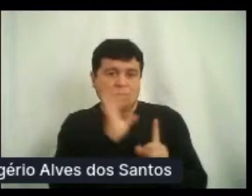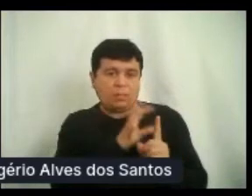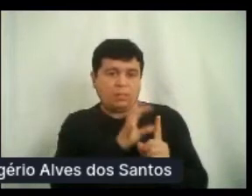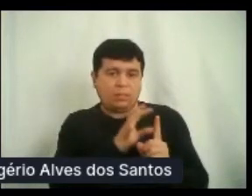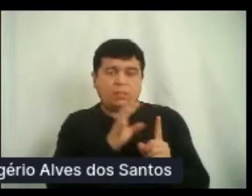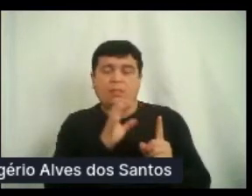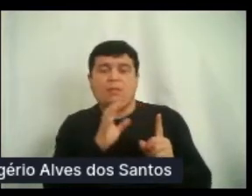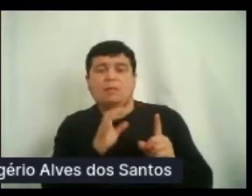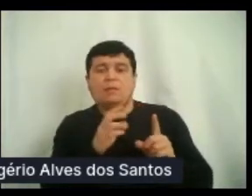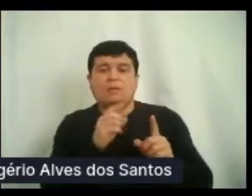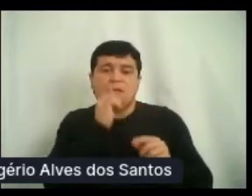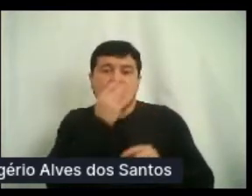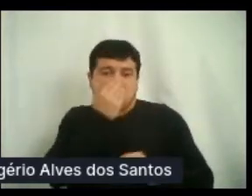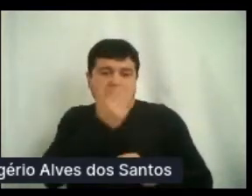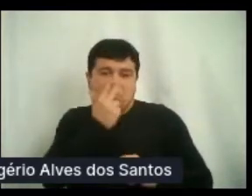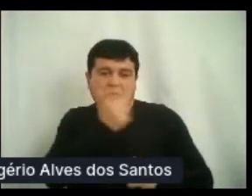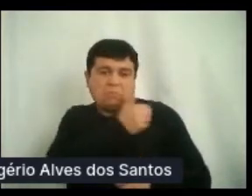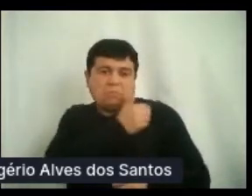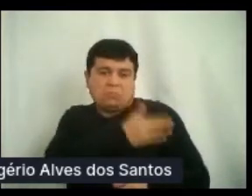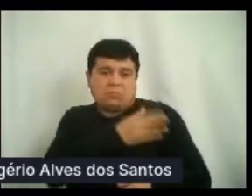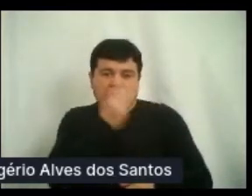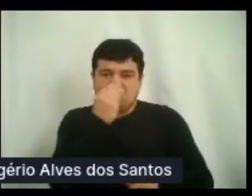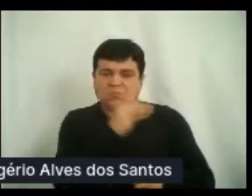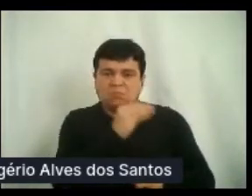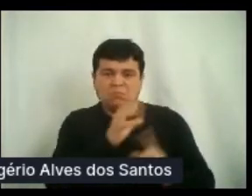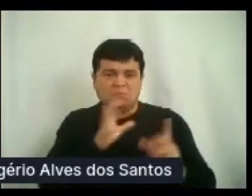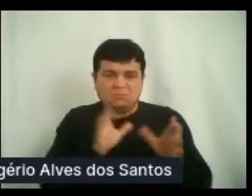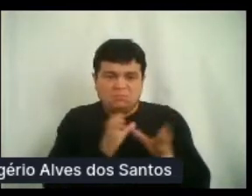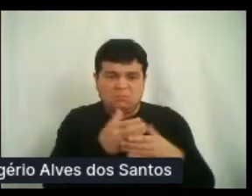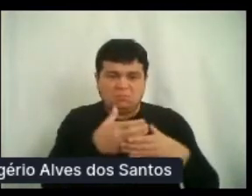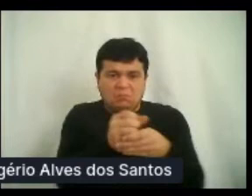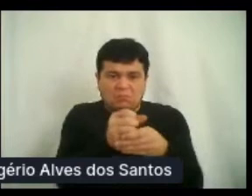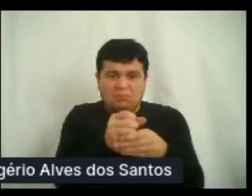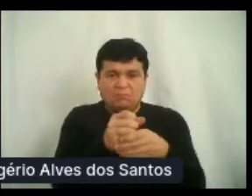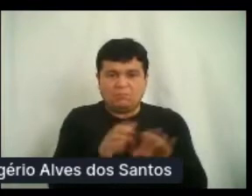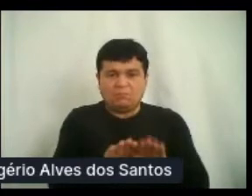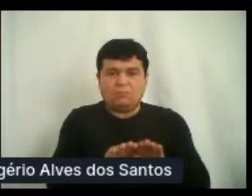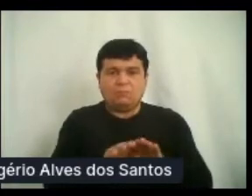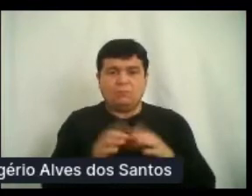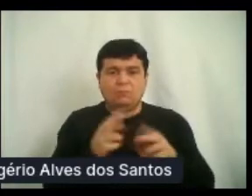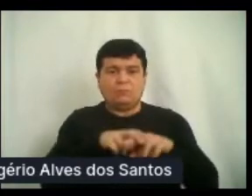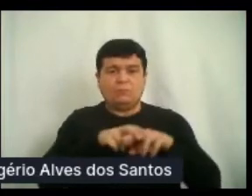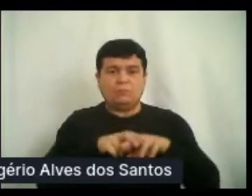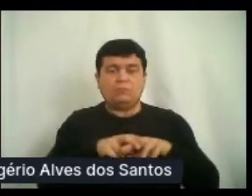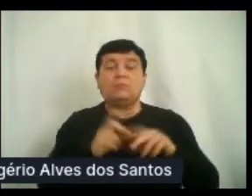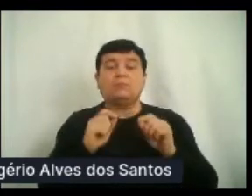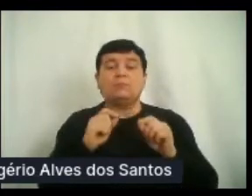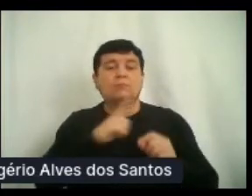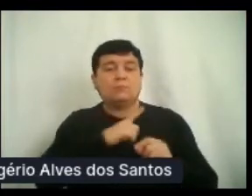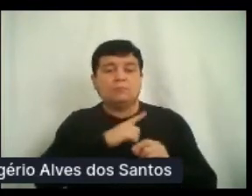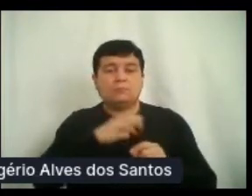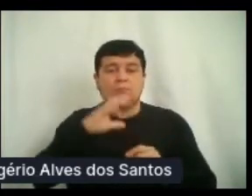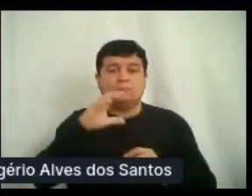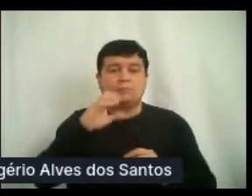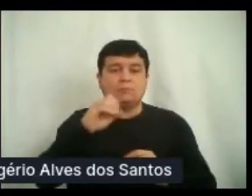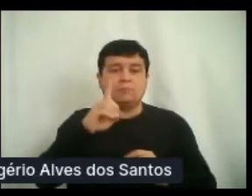assédio, discriminação ou intimidação. Por isso, temos esse código de conduta que vocês podem acessar